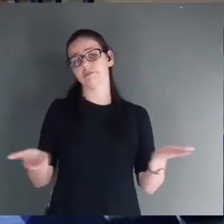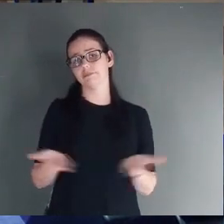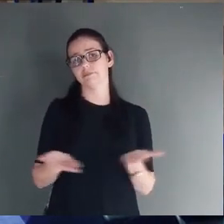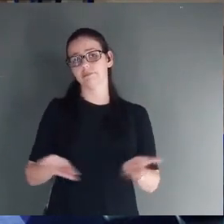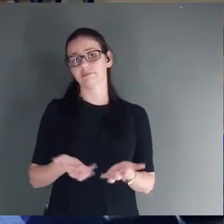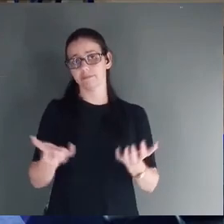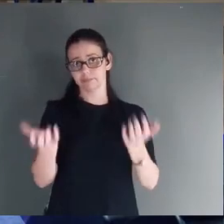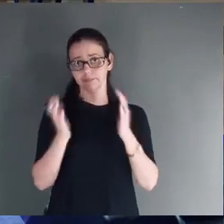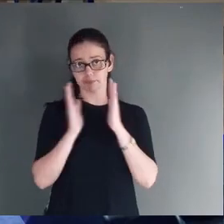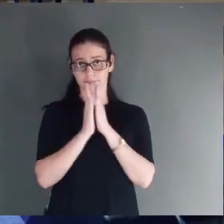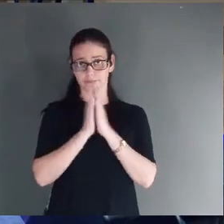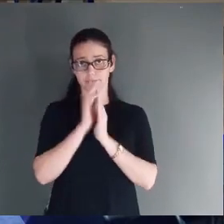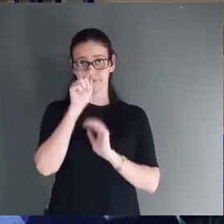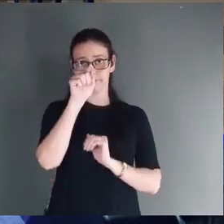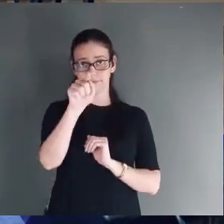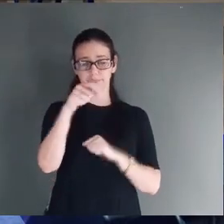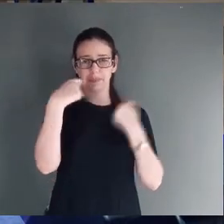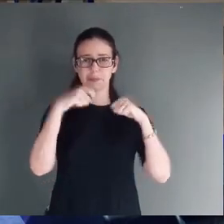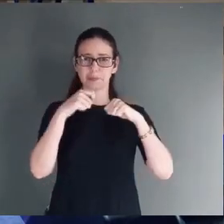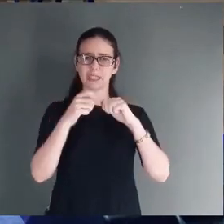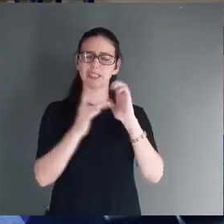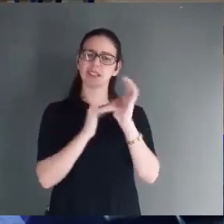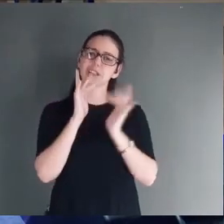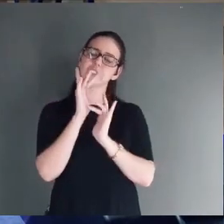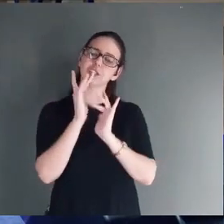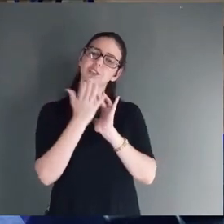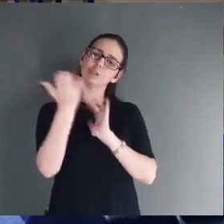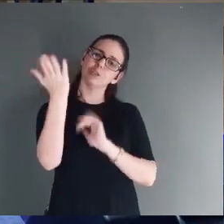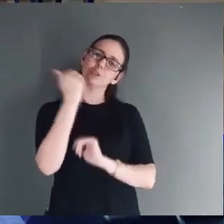Eu quero orar com você. Que precisa que Jesus nasça.